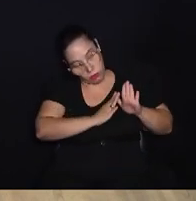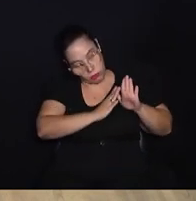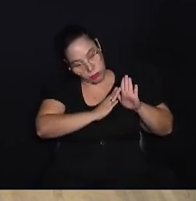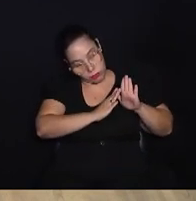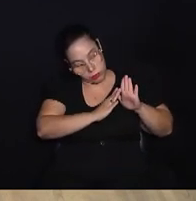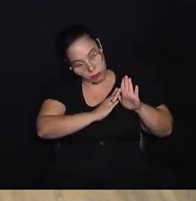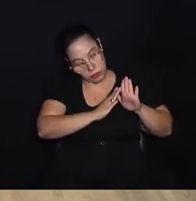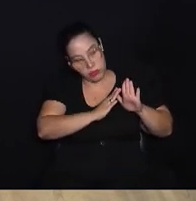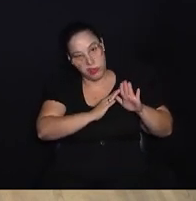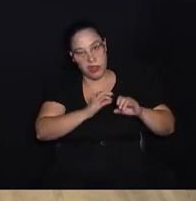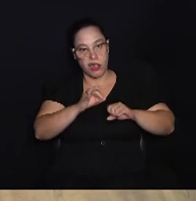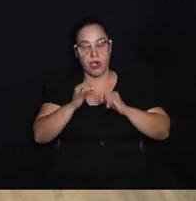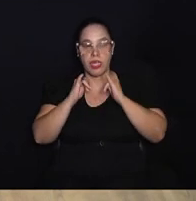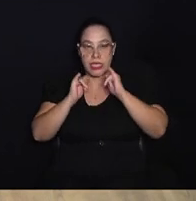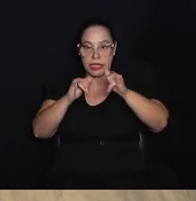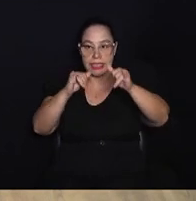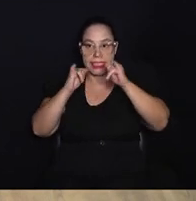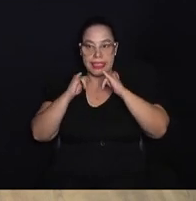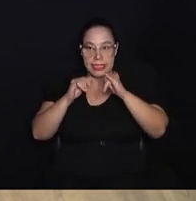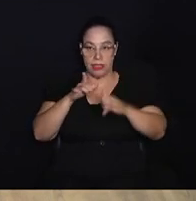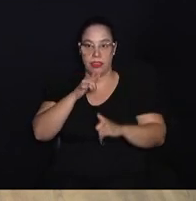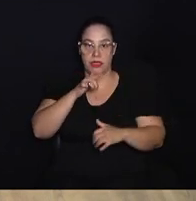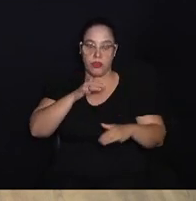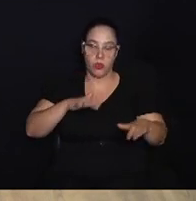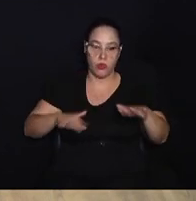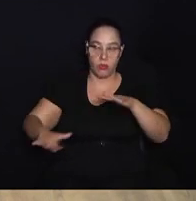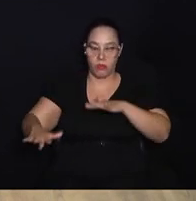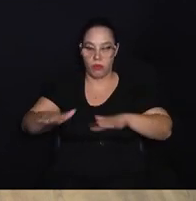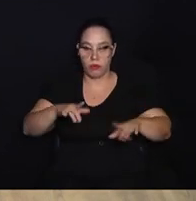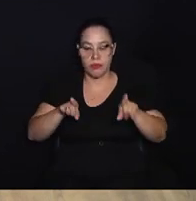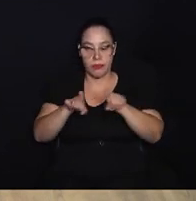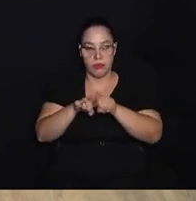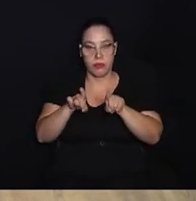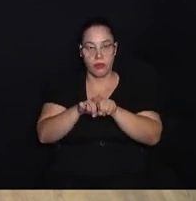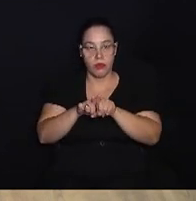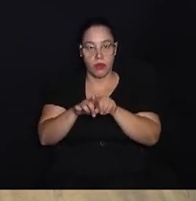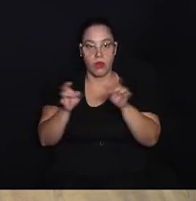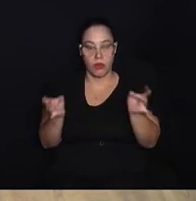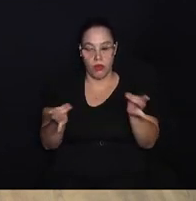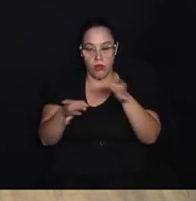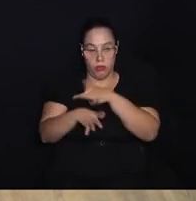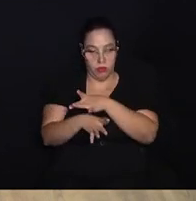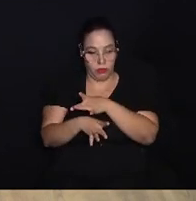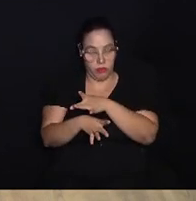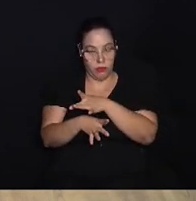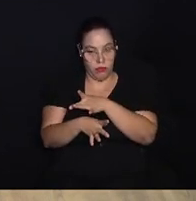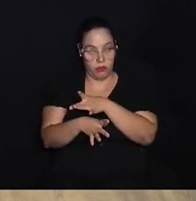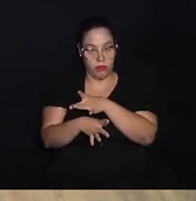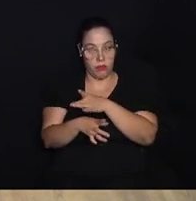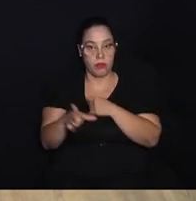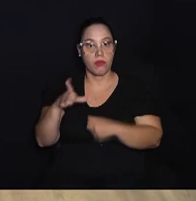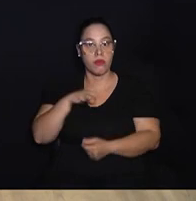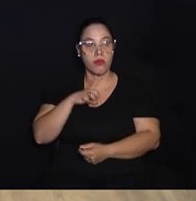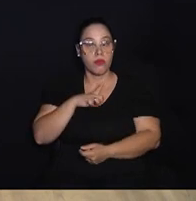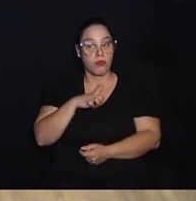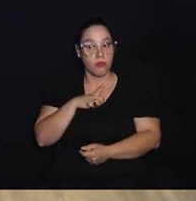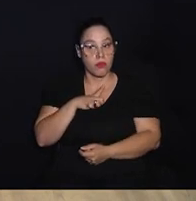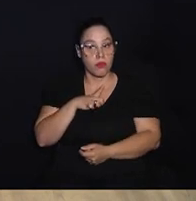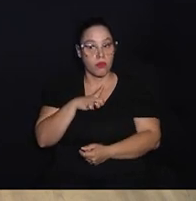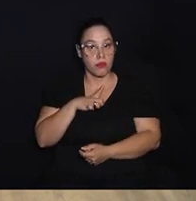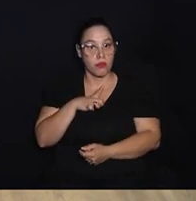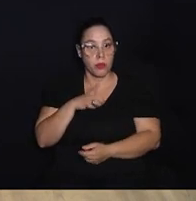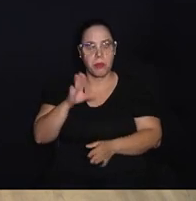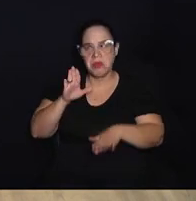Instalações elétricas, hidráulicas e de rede de esgoto também já foram concluídas. Nós temos ainda uma